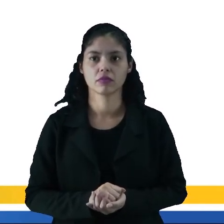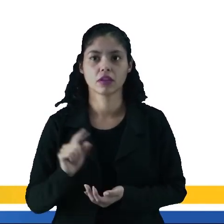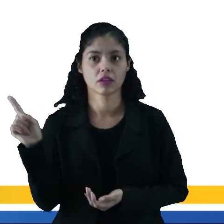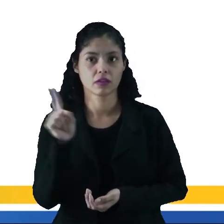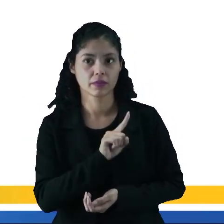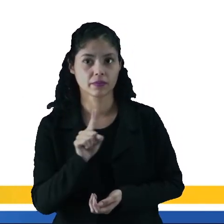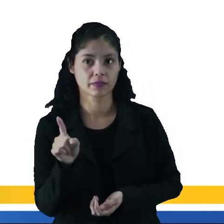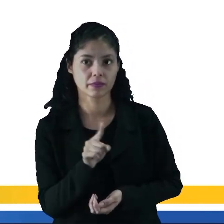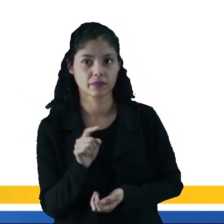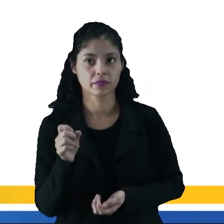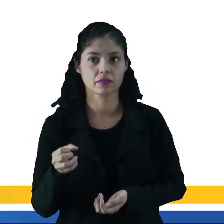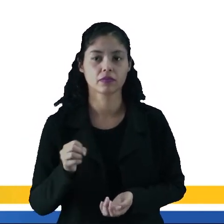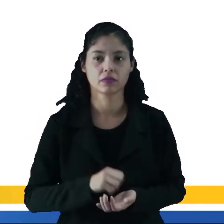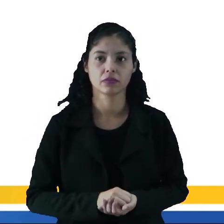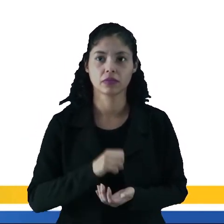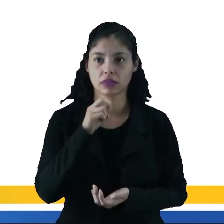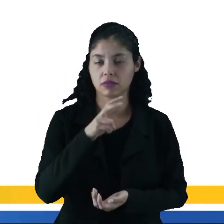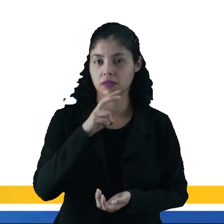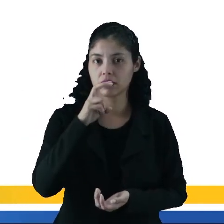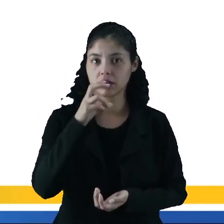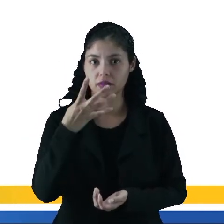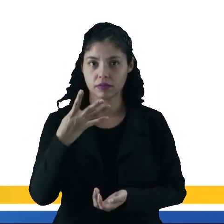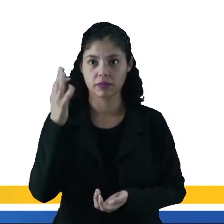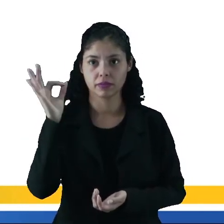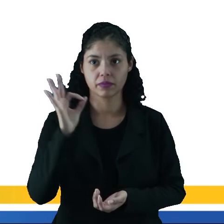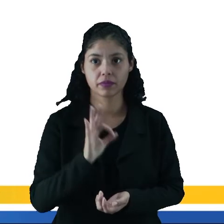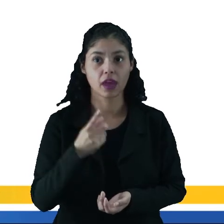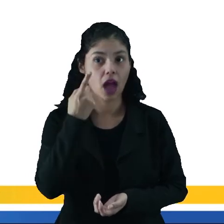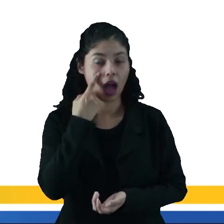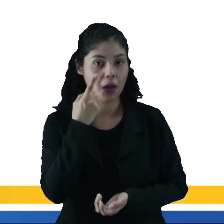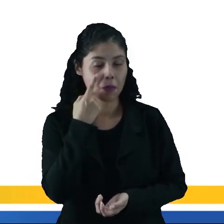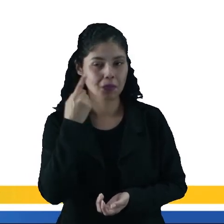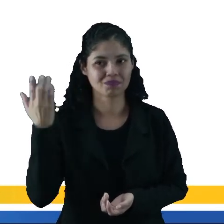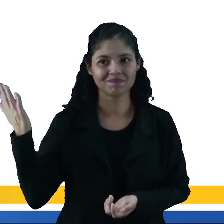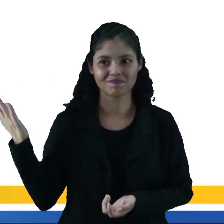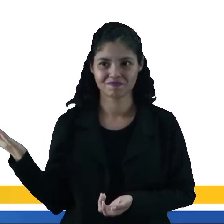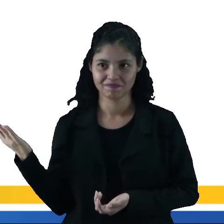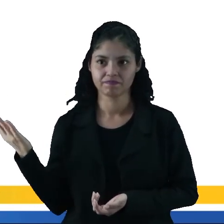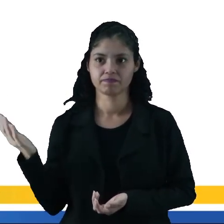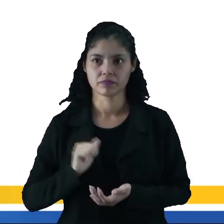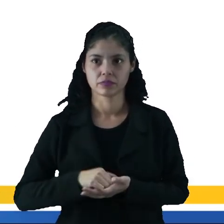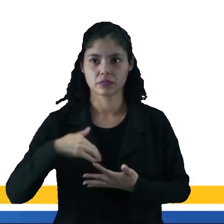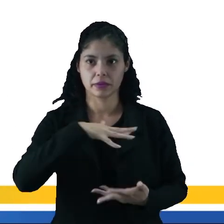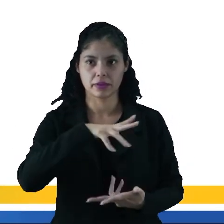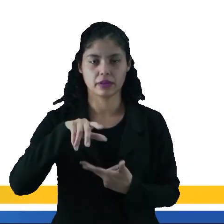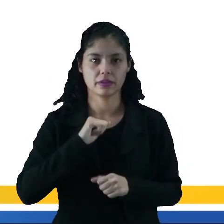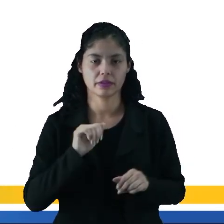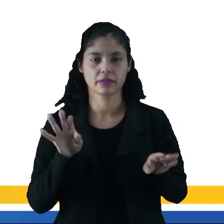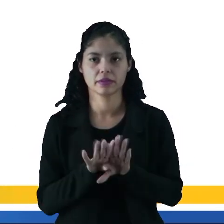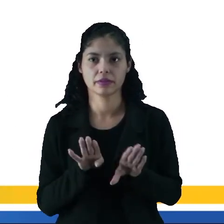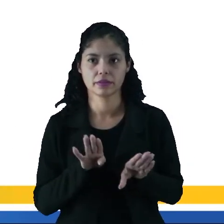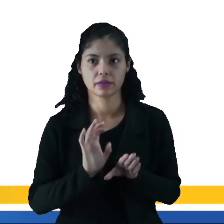não renováveis, 54%. Agora veja as não renováveis no mundo,